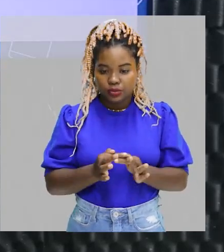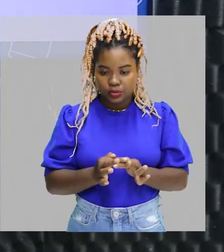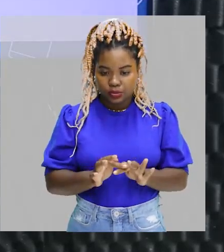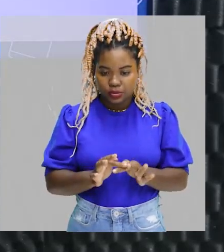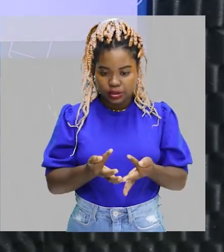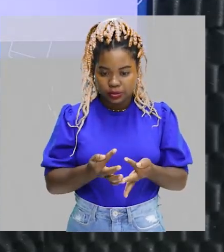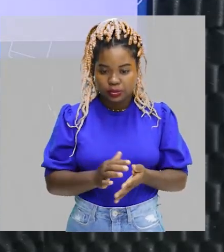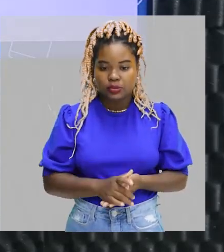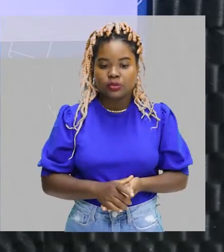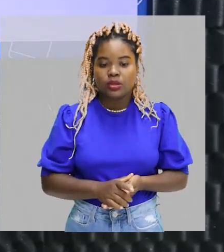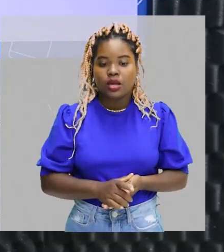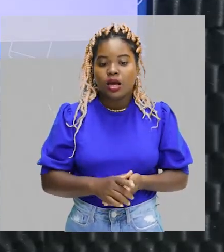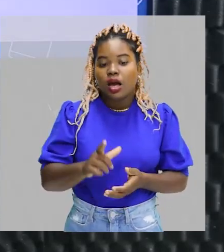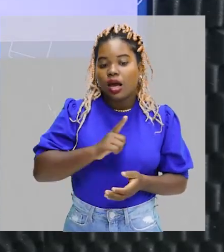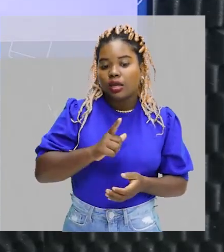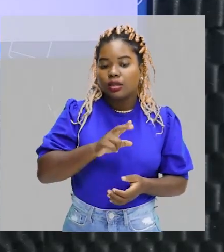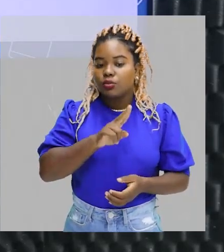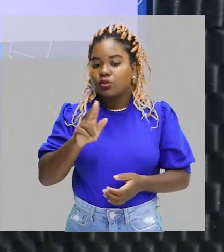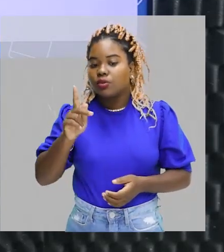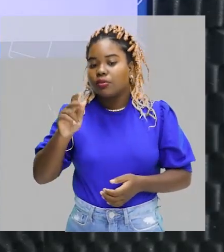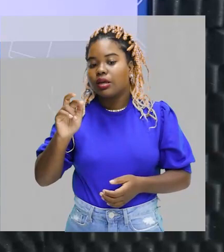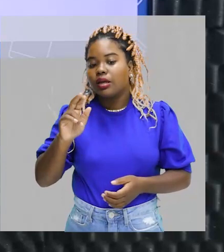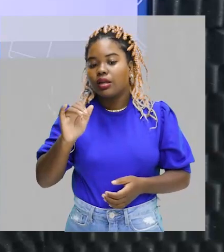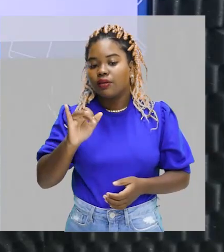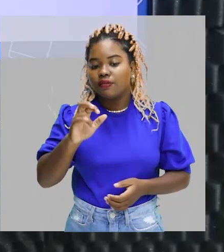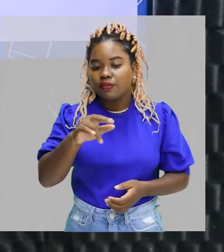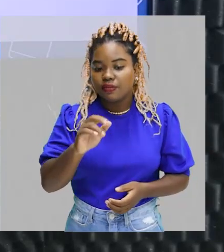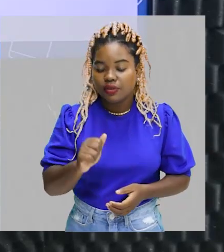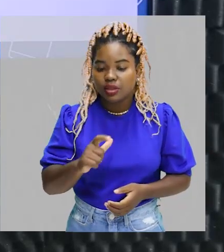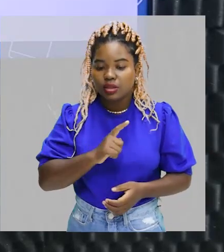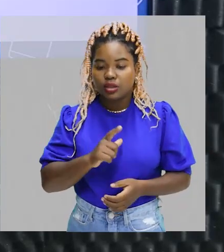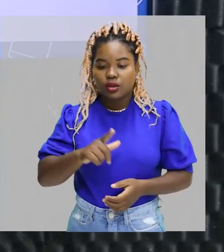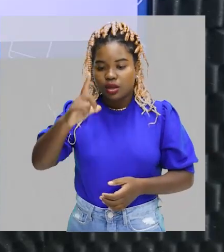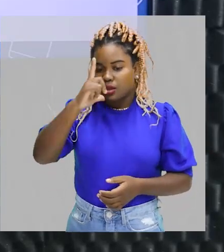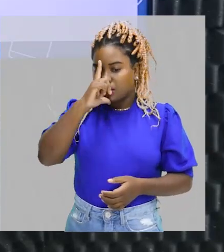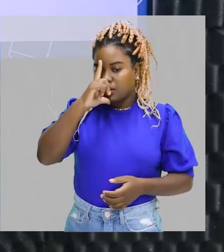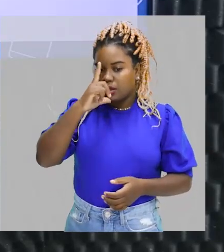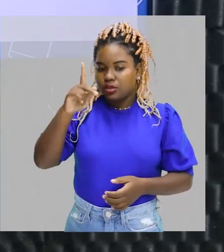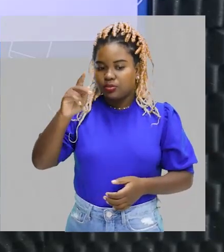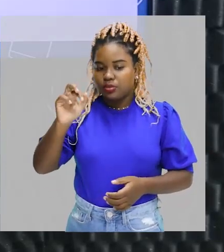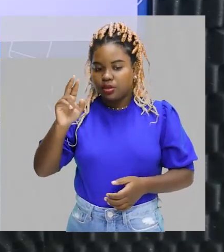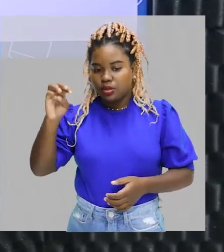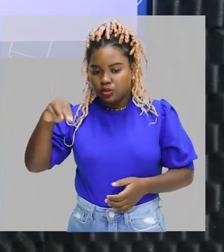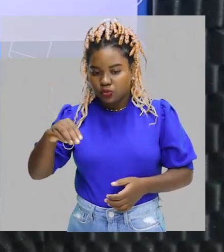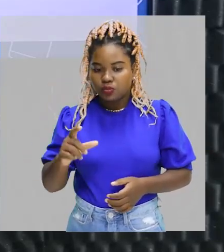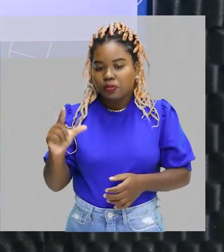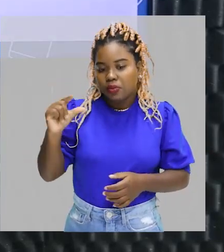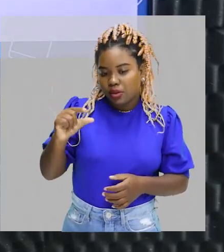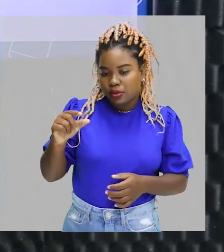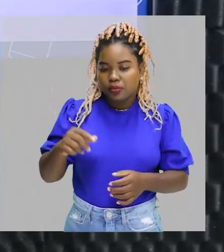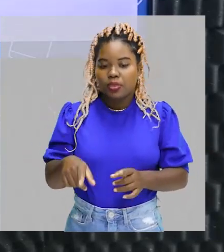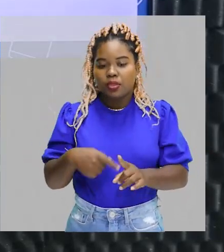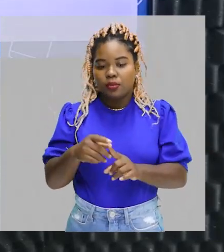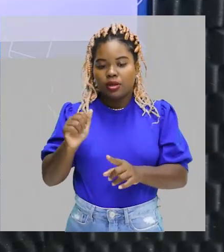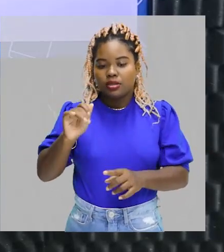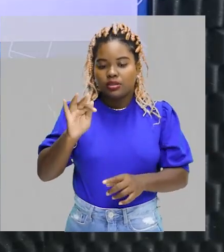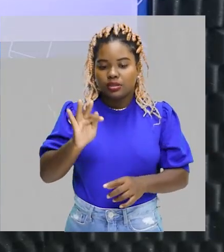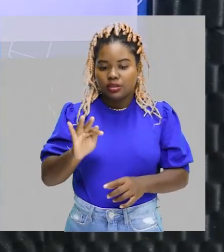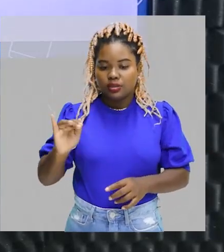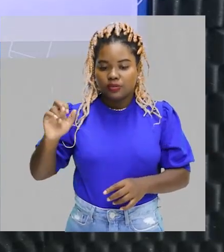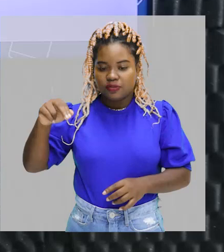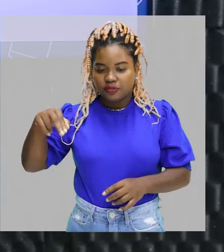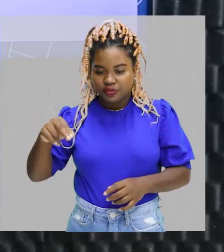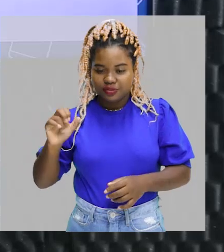termo parafina, parafinas, vem do latim parum, pequena, mas afins,